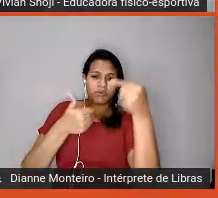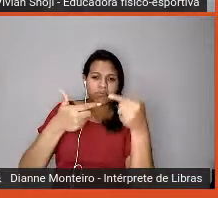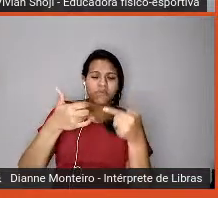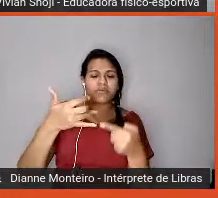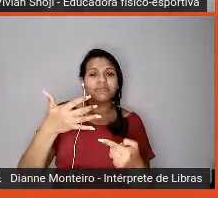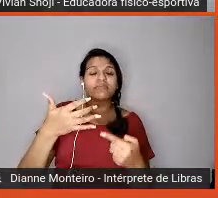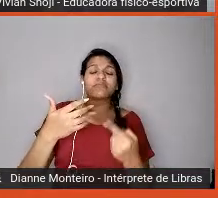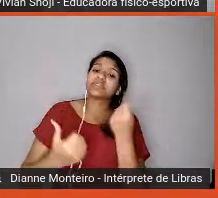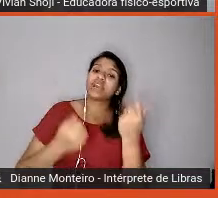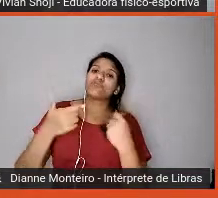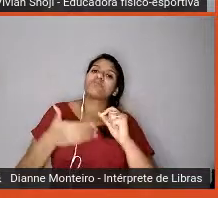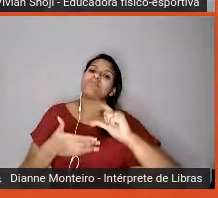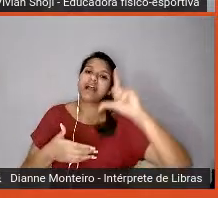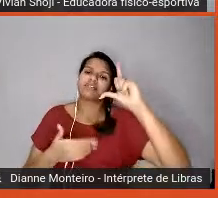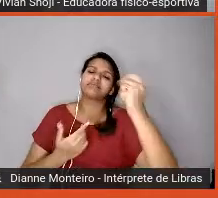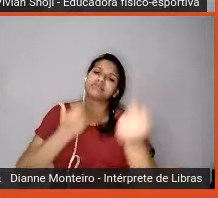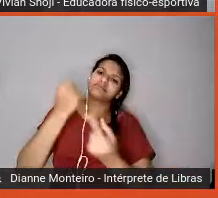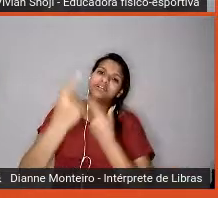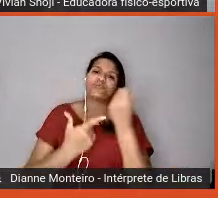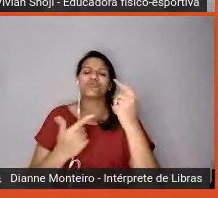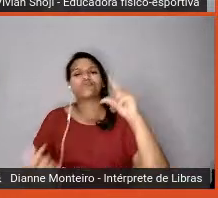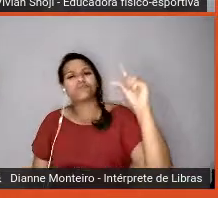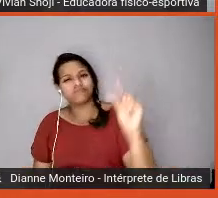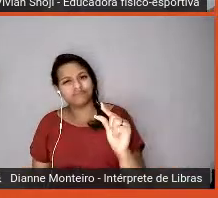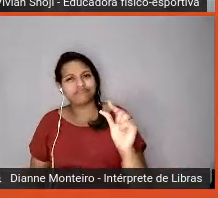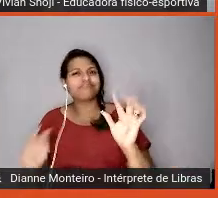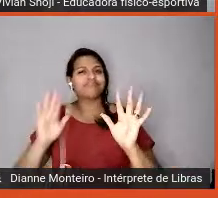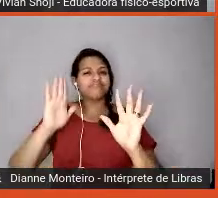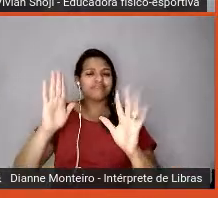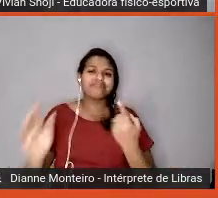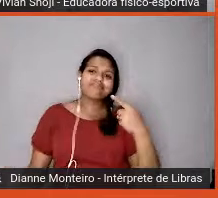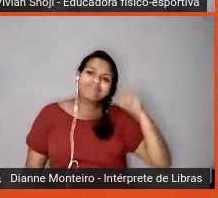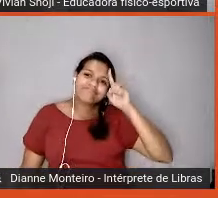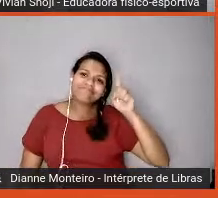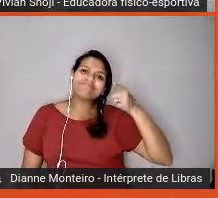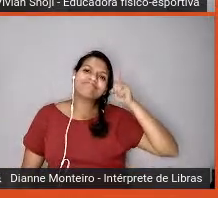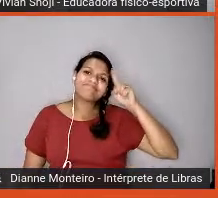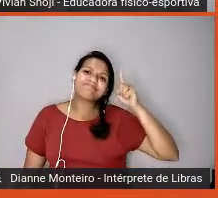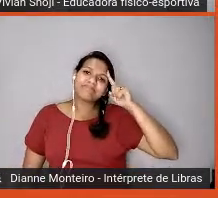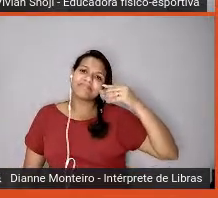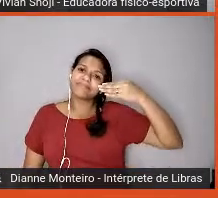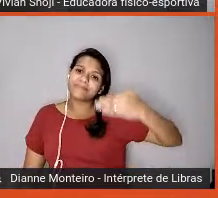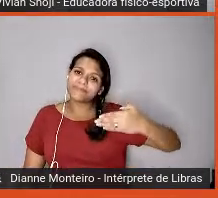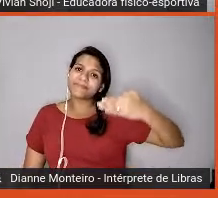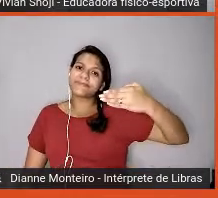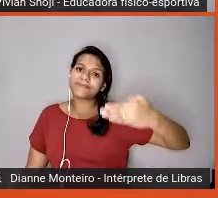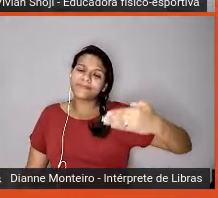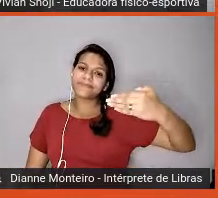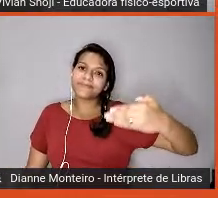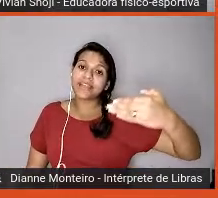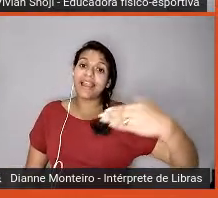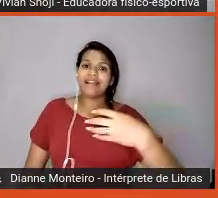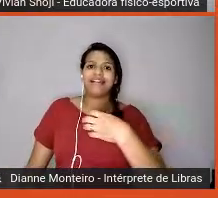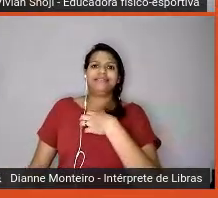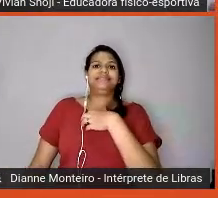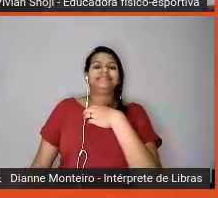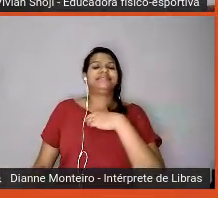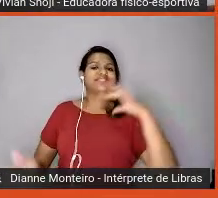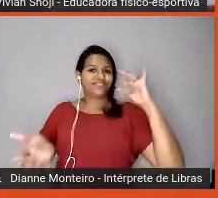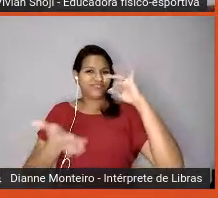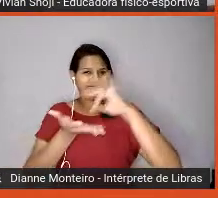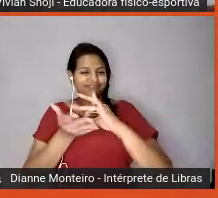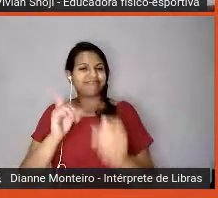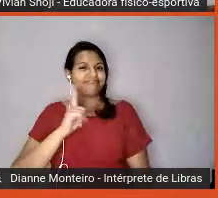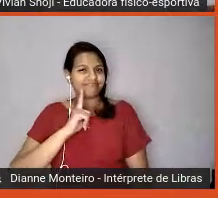no dia a dia, a gente sente essa sensação maior de unidade, de congruência, né? Do que temos e